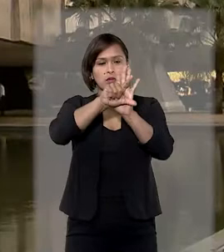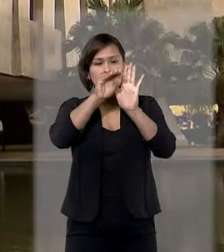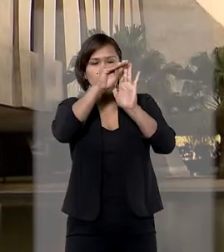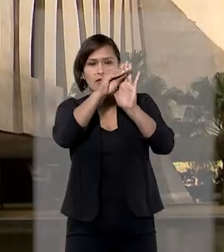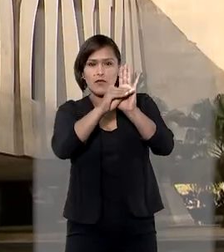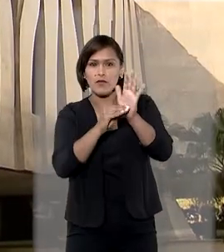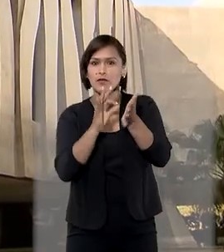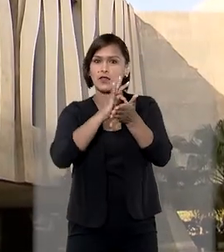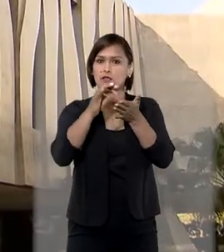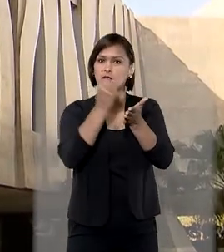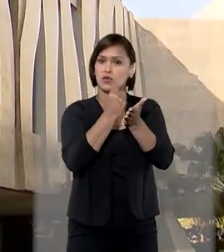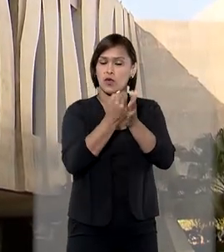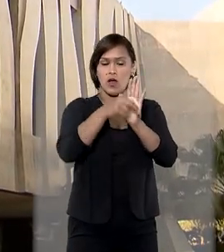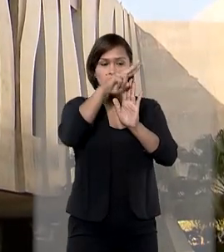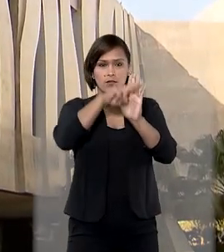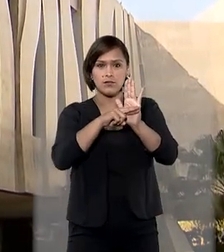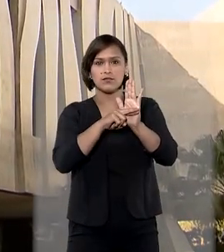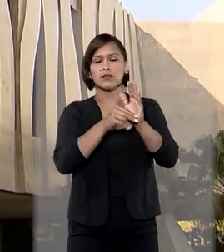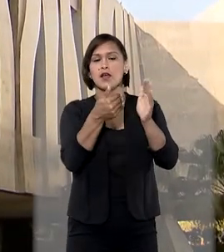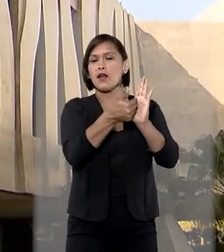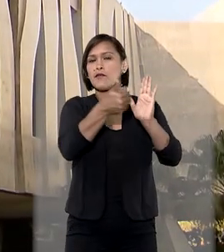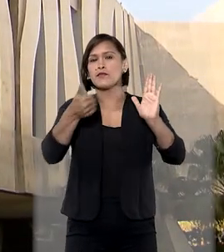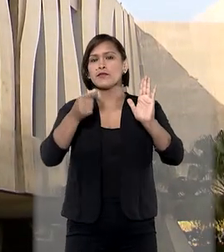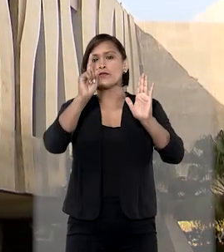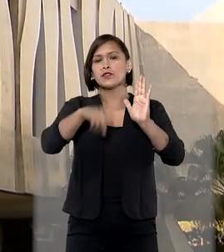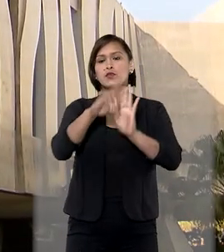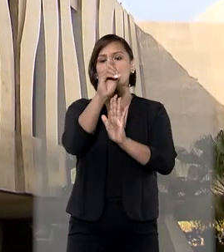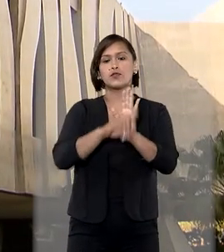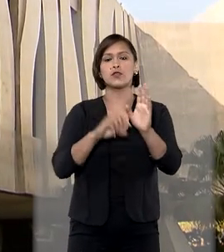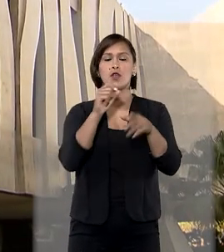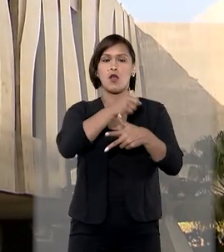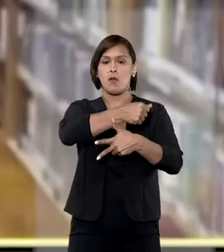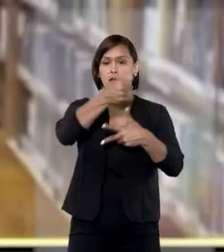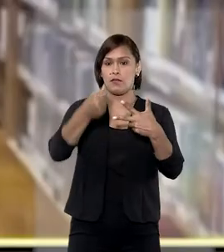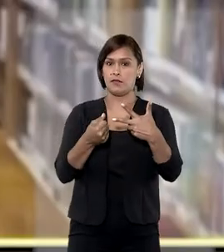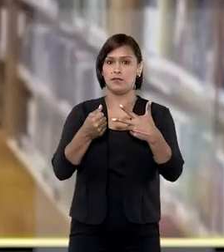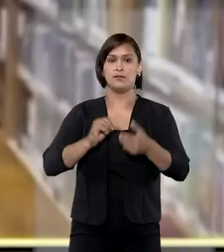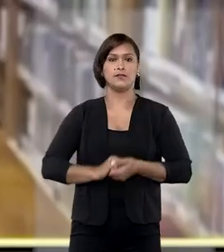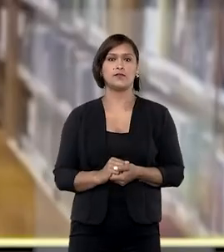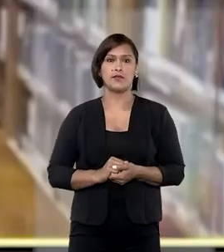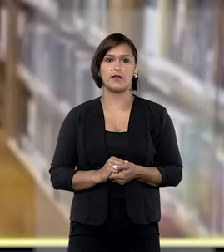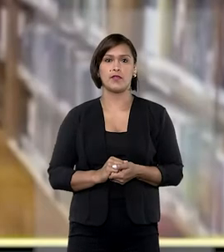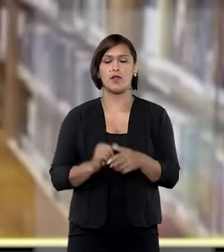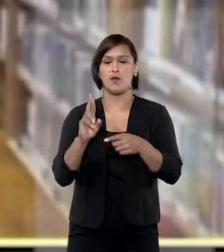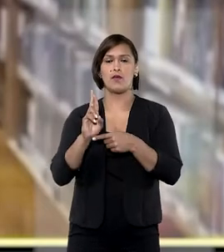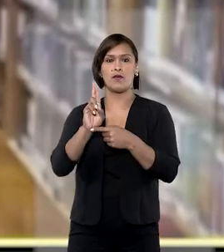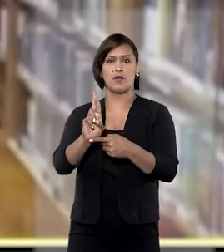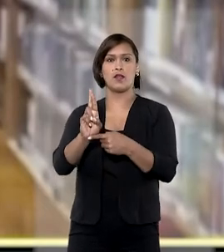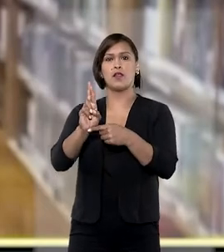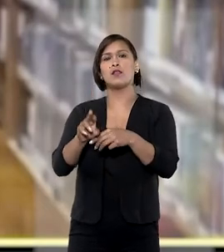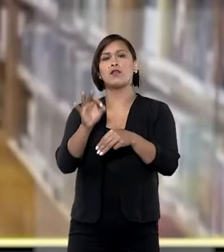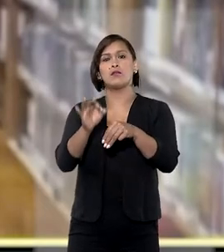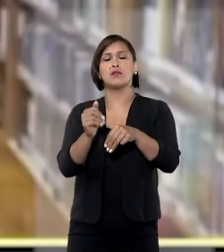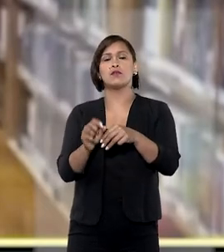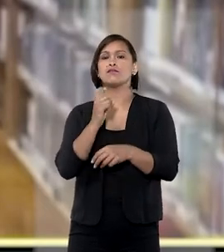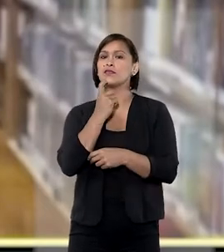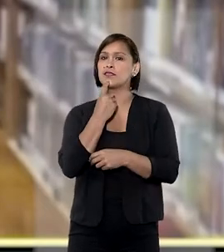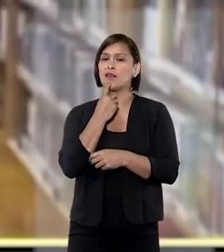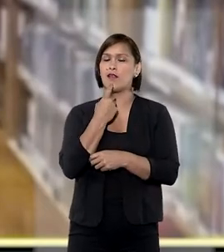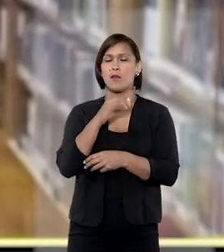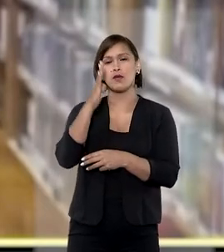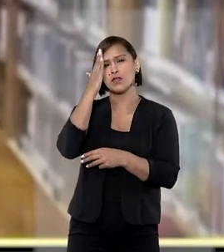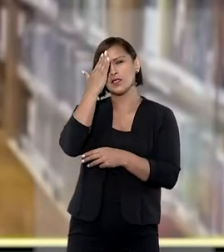decorrentes do contrato, renunciando ao direito de recorrer ao Poder Judiciário. O relator, ministro Luiz Felipe Salomão,